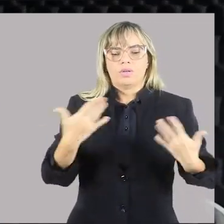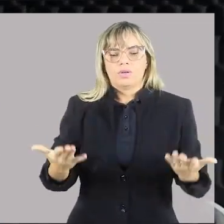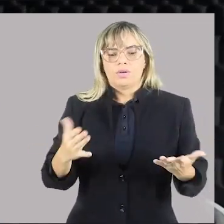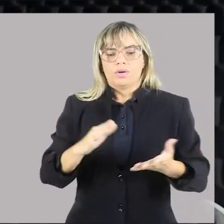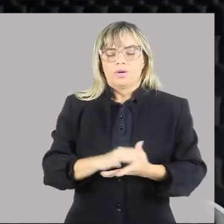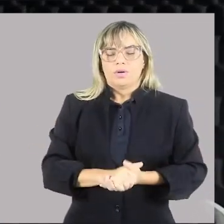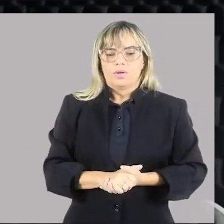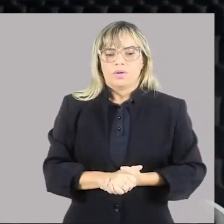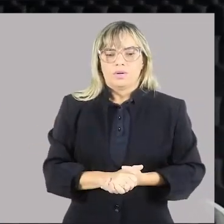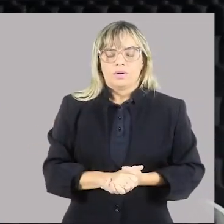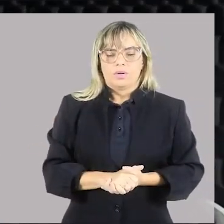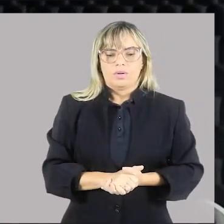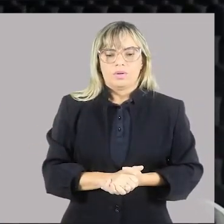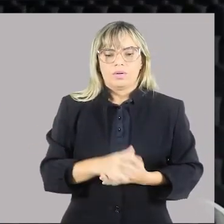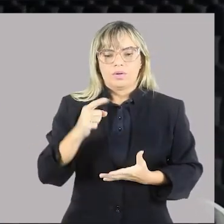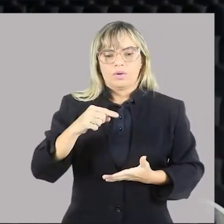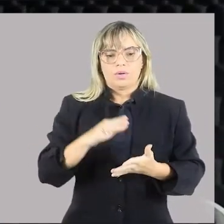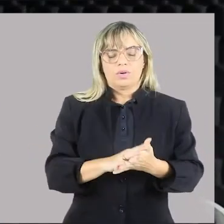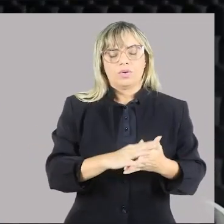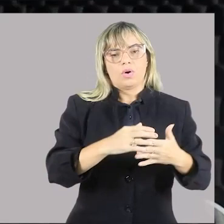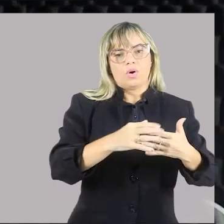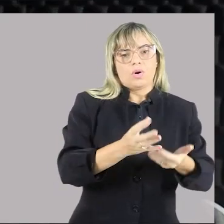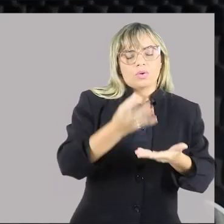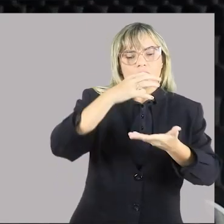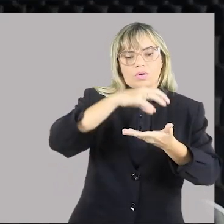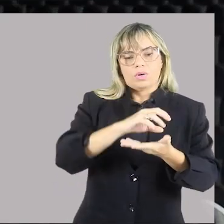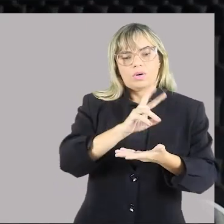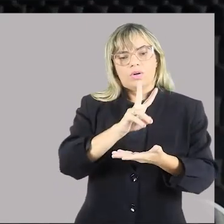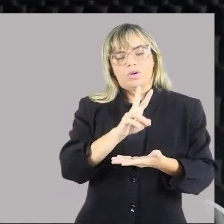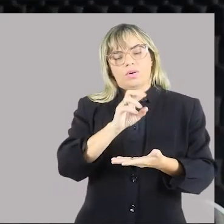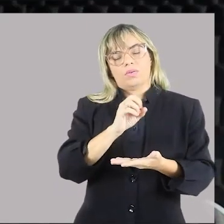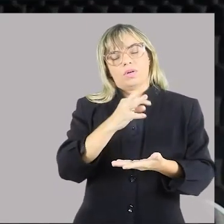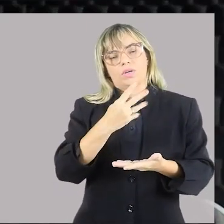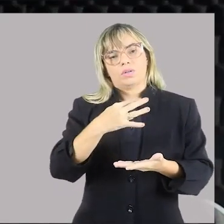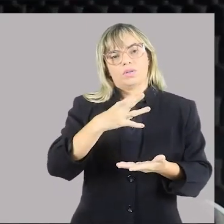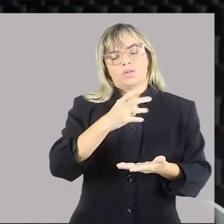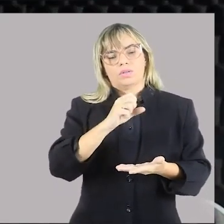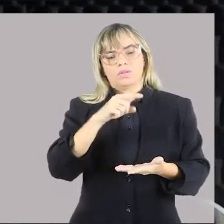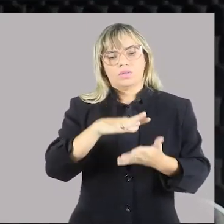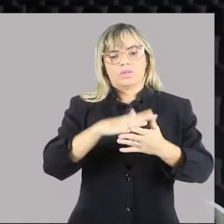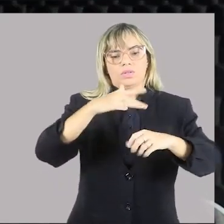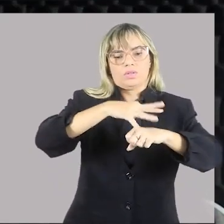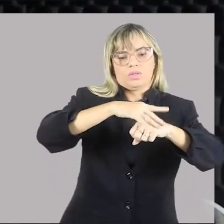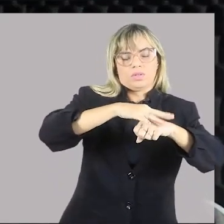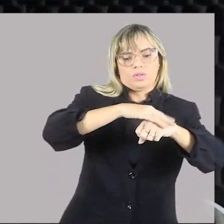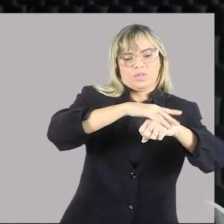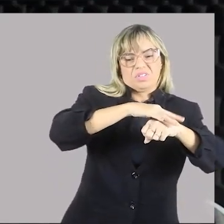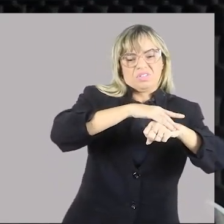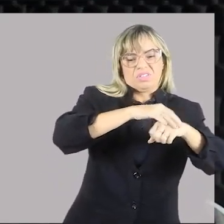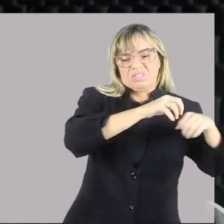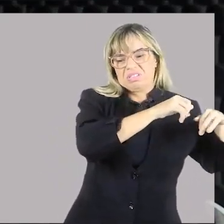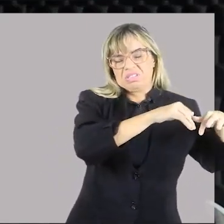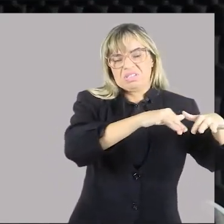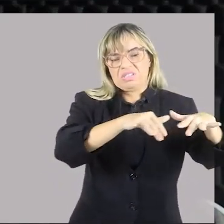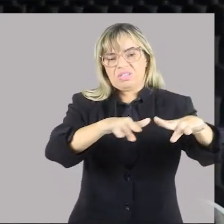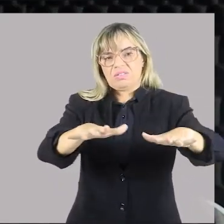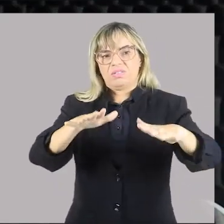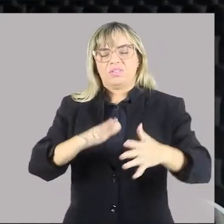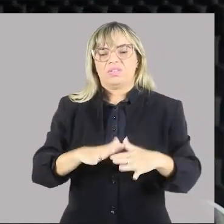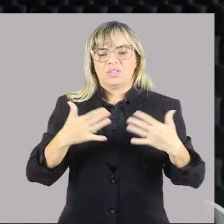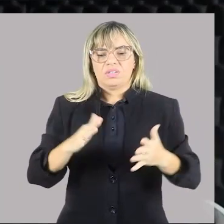um centro de vetores que ocasionam uma diversidade de doenças e ainda existe o problema